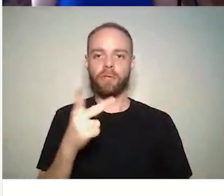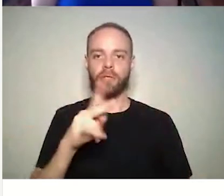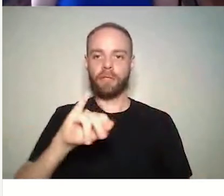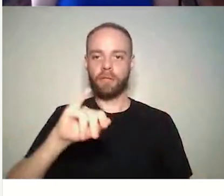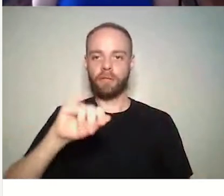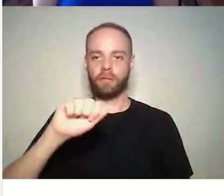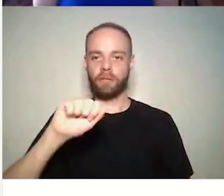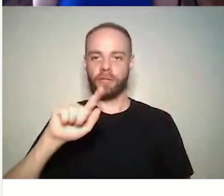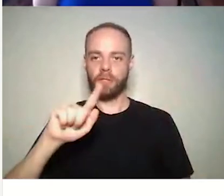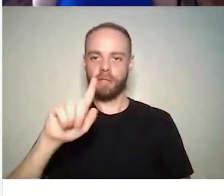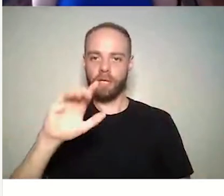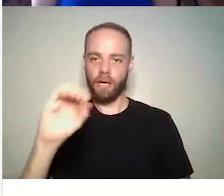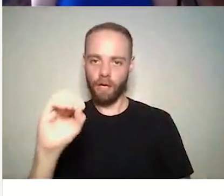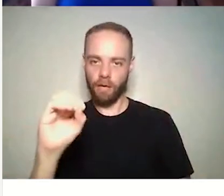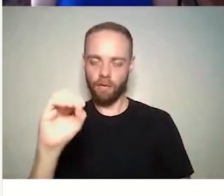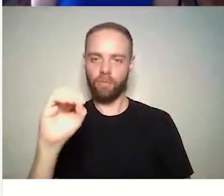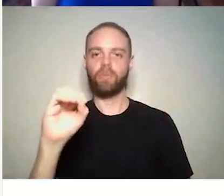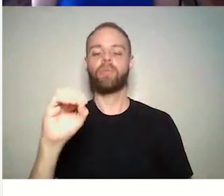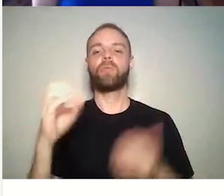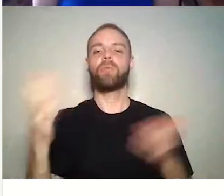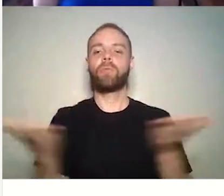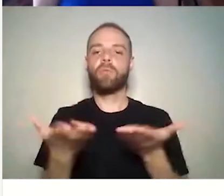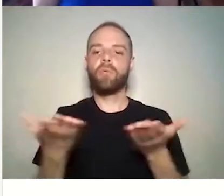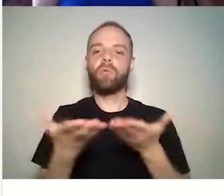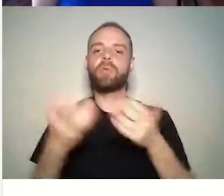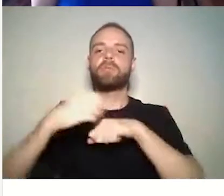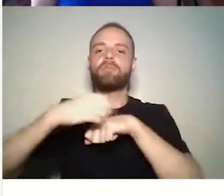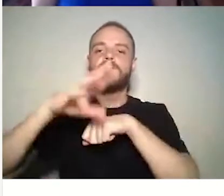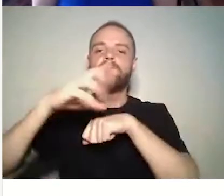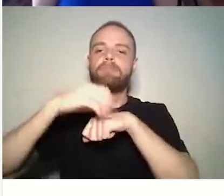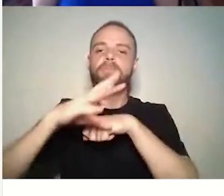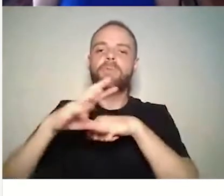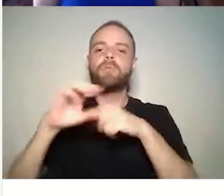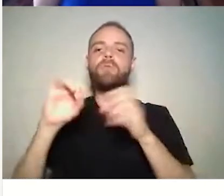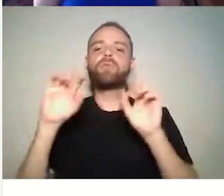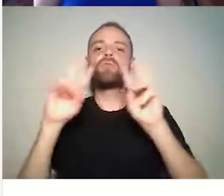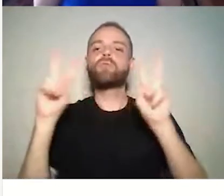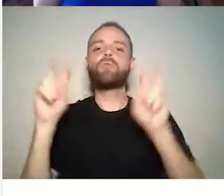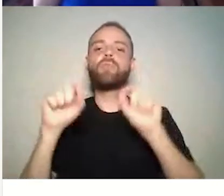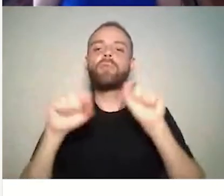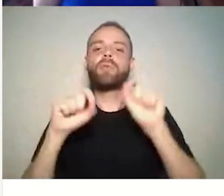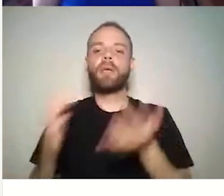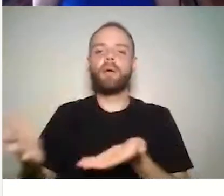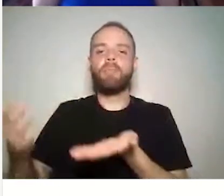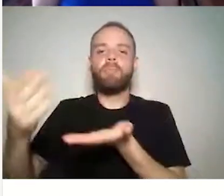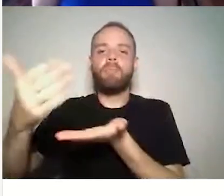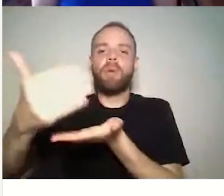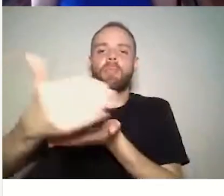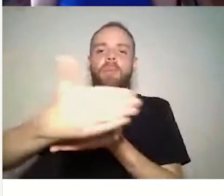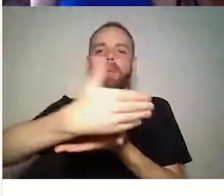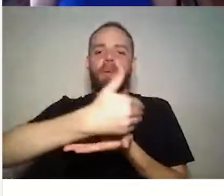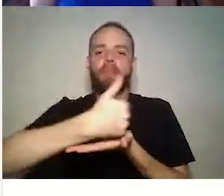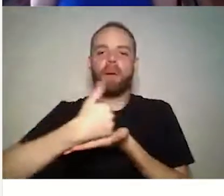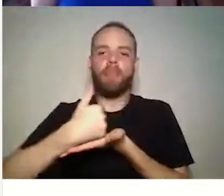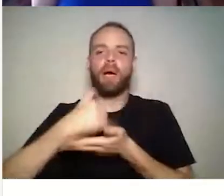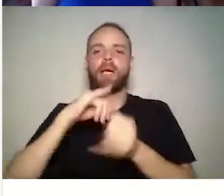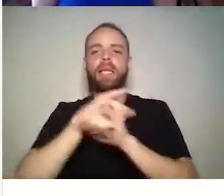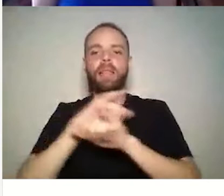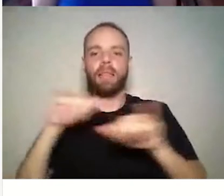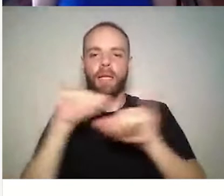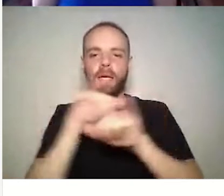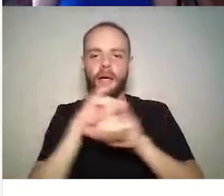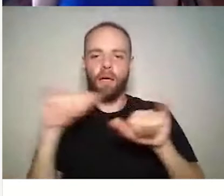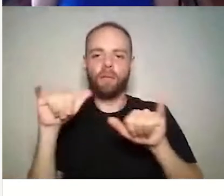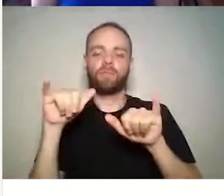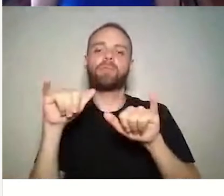vai falar hoje sobre mineração de dados educacionais no mundo. Como o professor pode acompanhar os estudantes no APA. É um